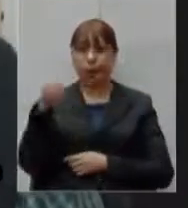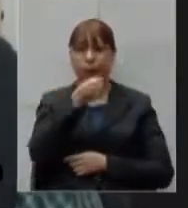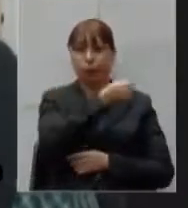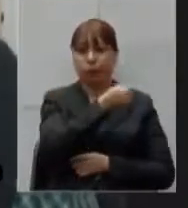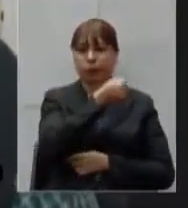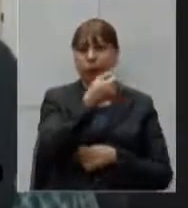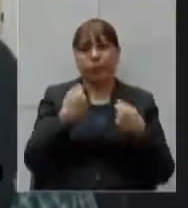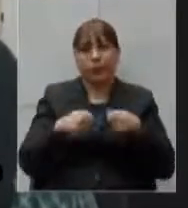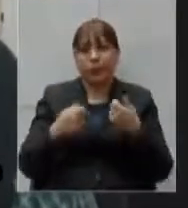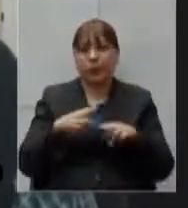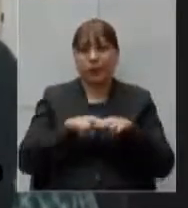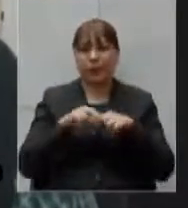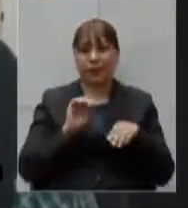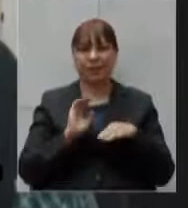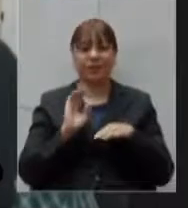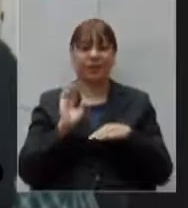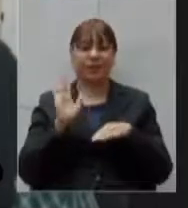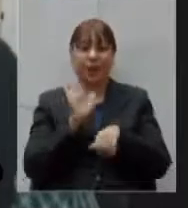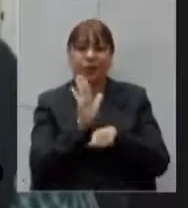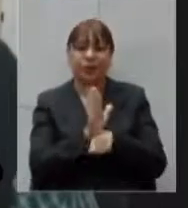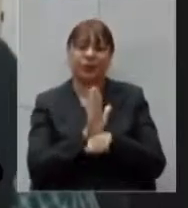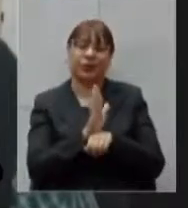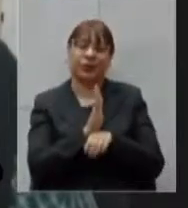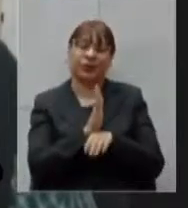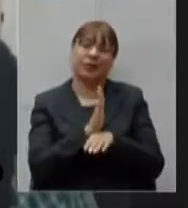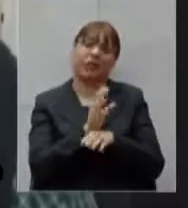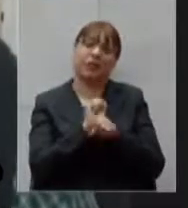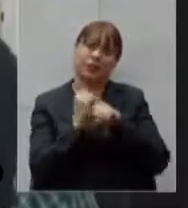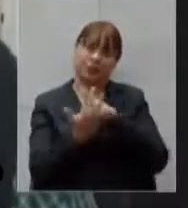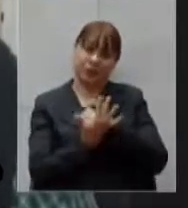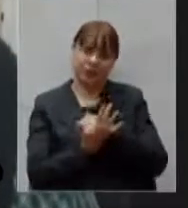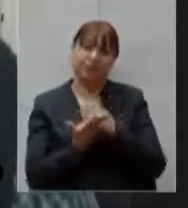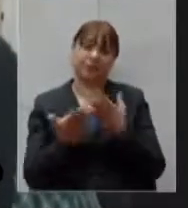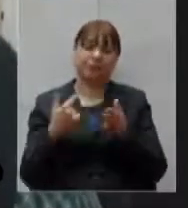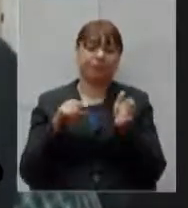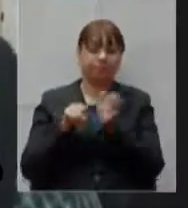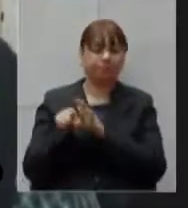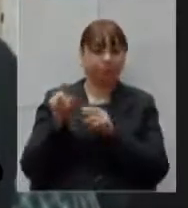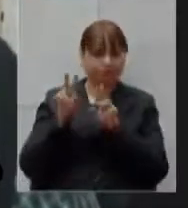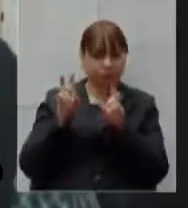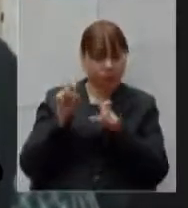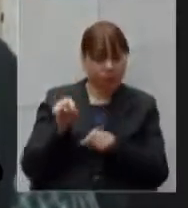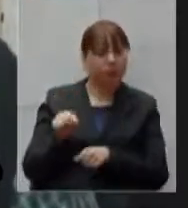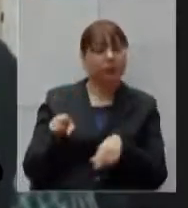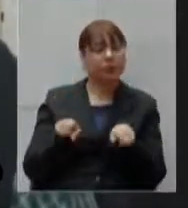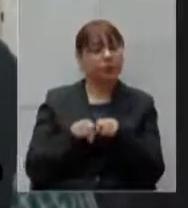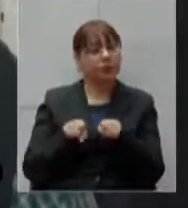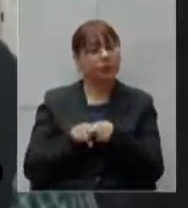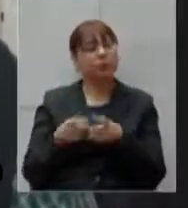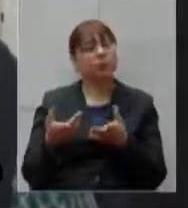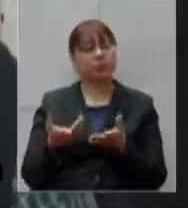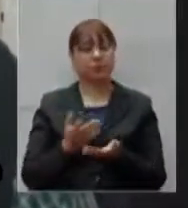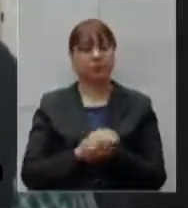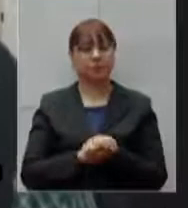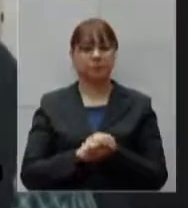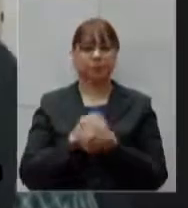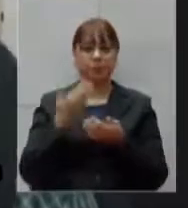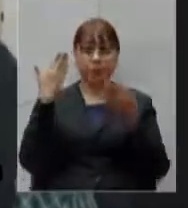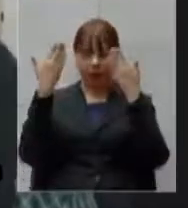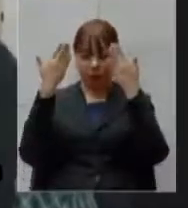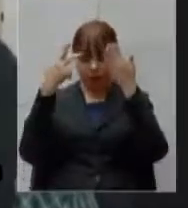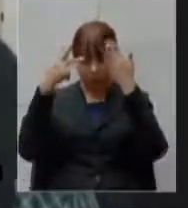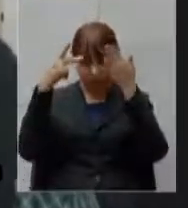gostaria dentro dessa linha de saber se houve esse planejamento adequado para a medida e se os atendimentos dos hospitais psiquiátricos